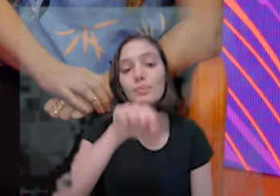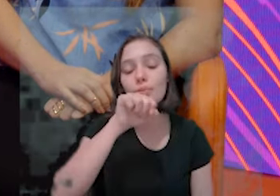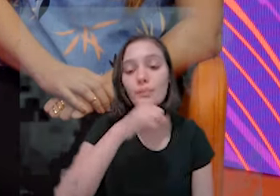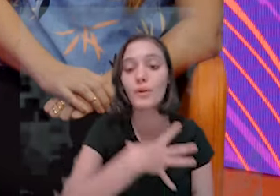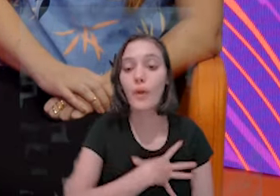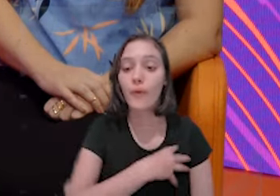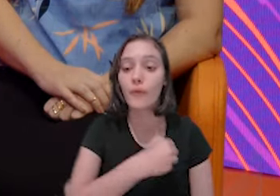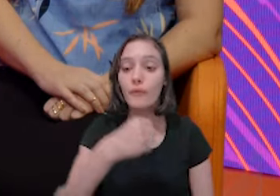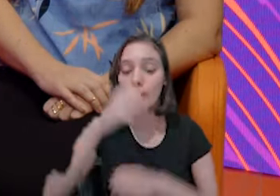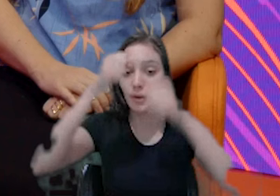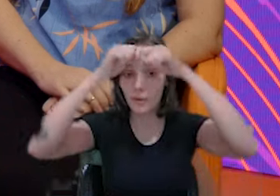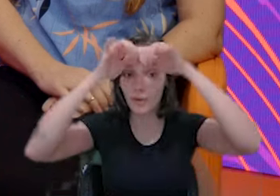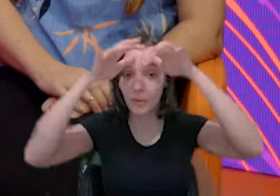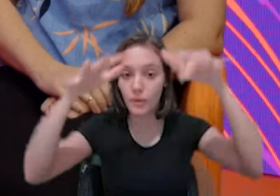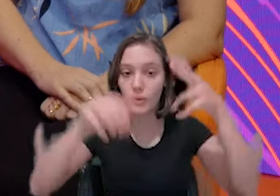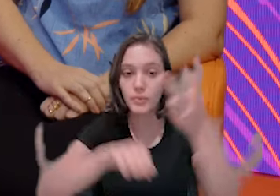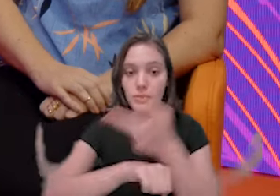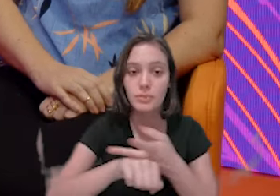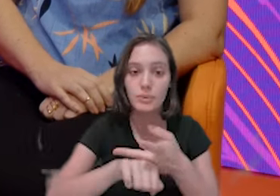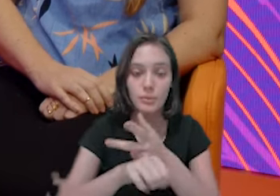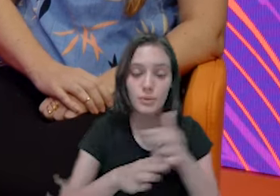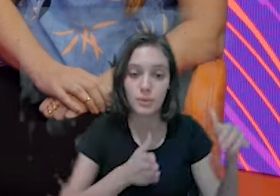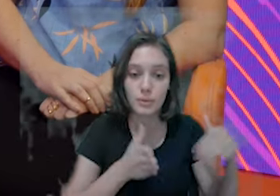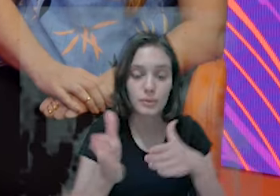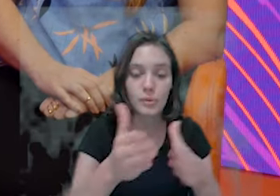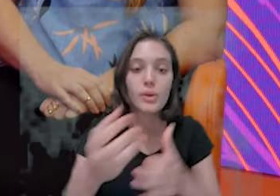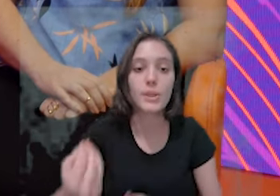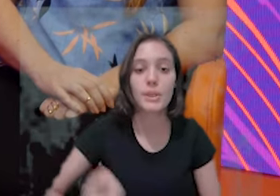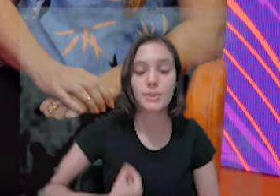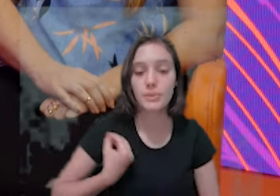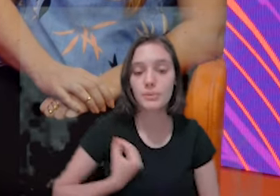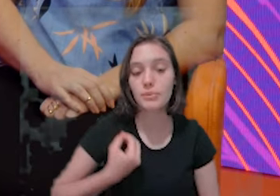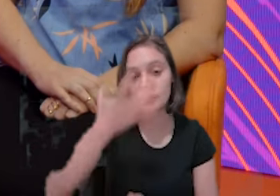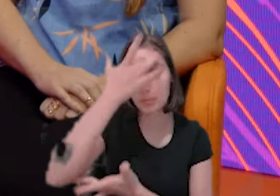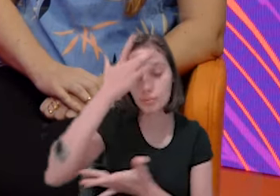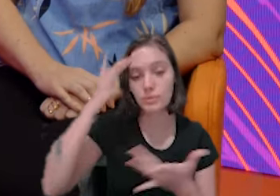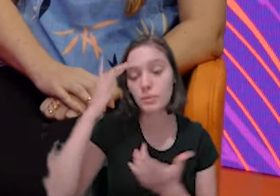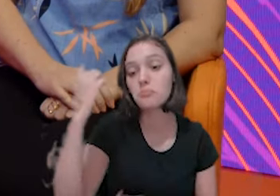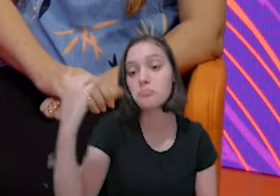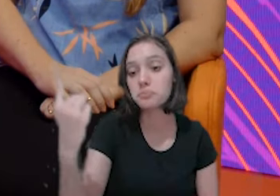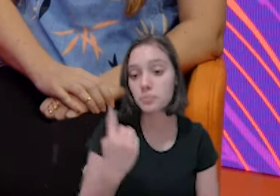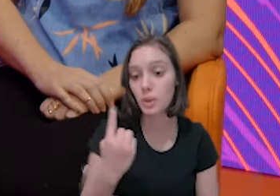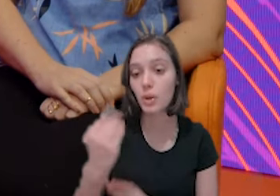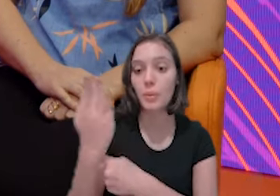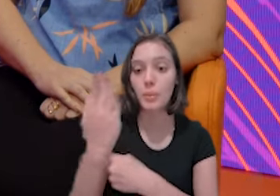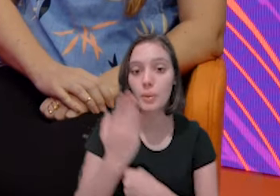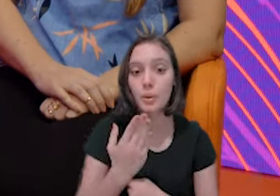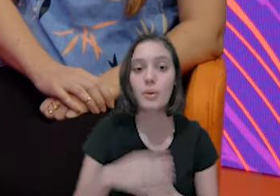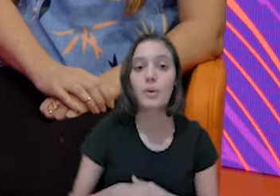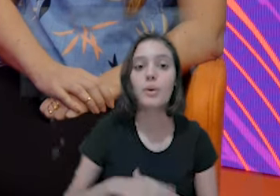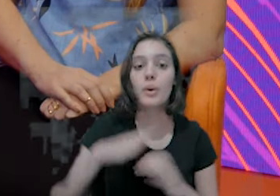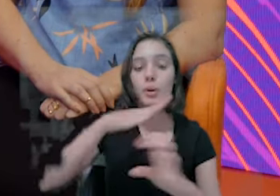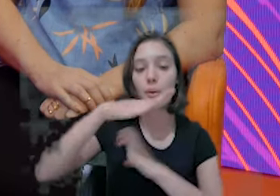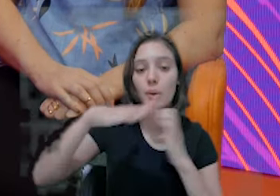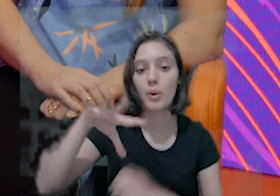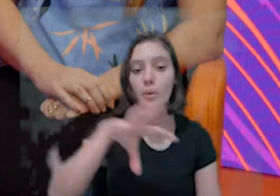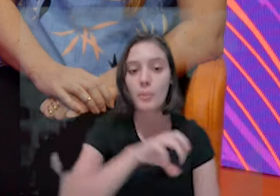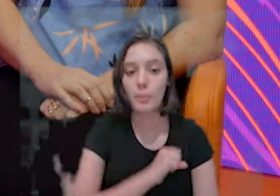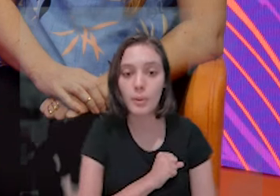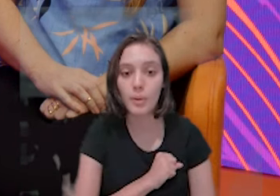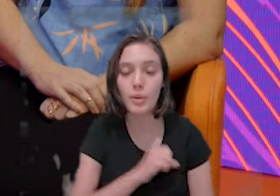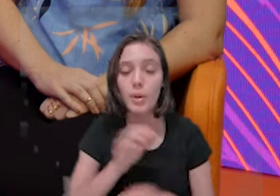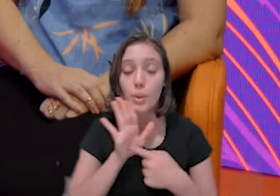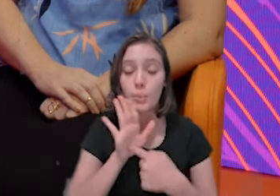como, por exemplo, para armar nossas empresas. E nos mostrarmos o caminho, né? O Sebrae está ali e brinda tudo. Eu amo